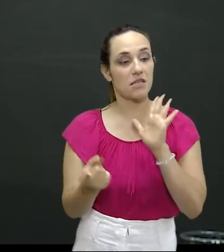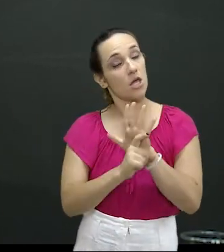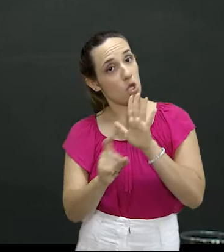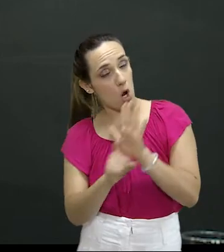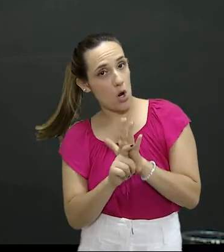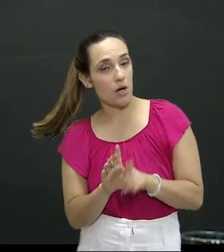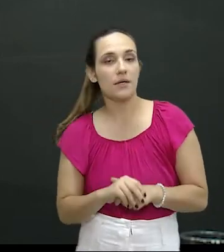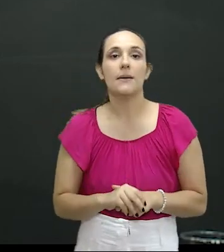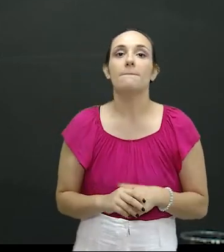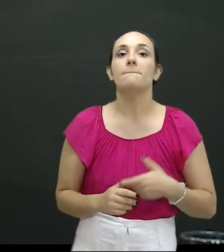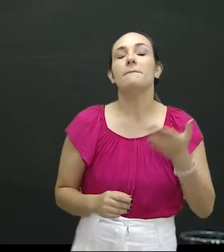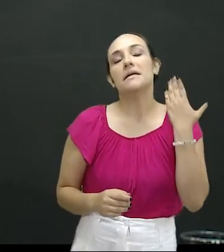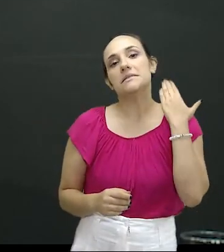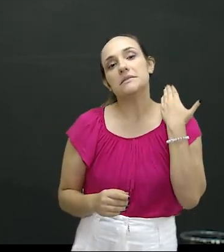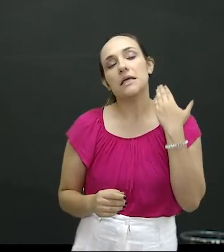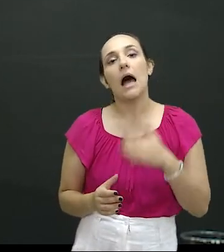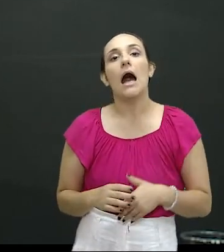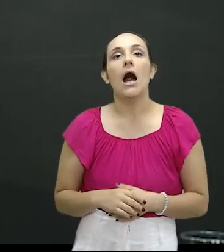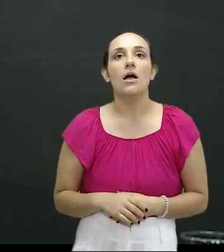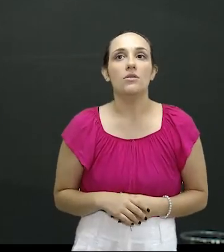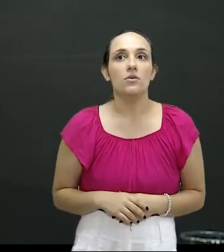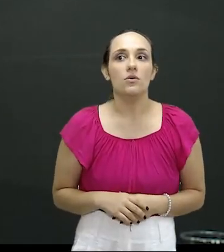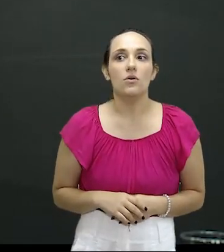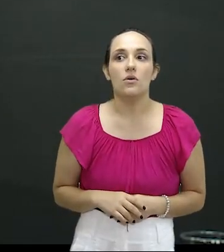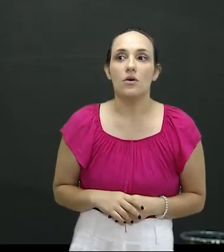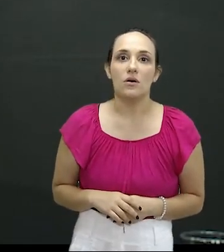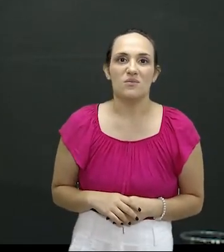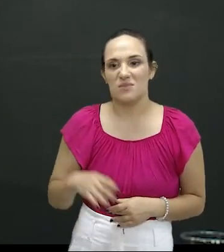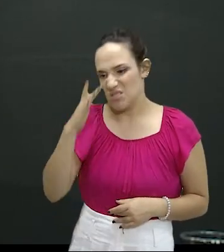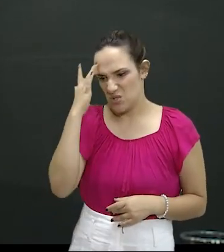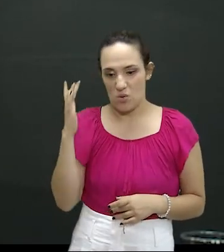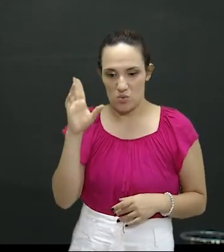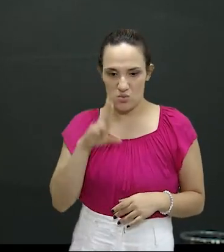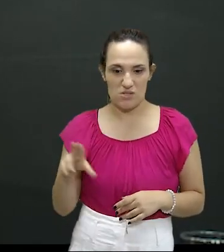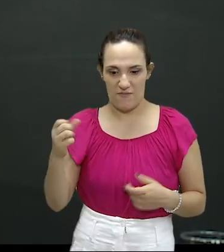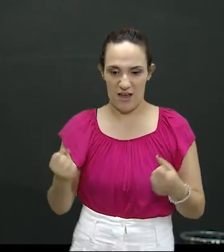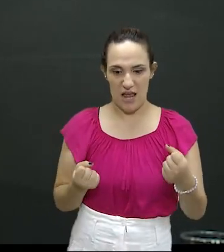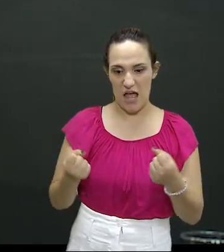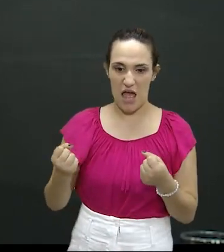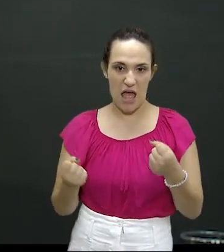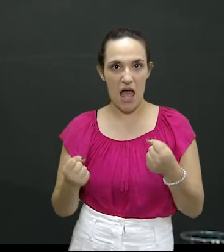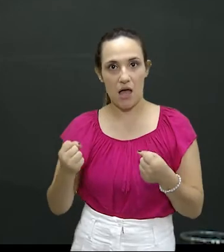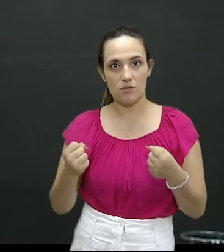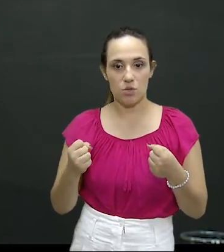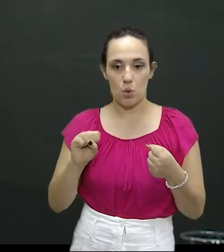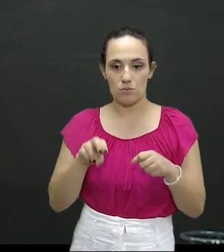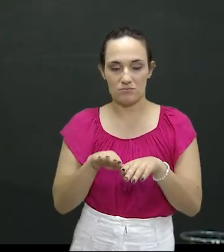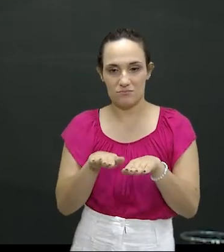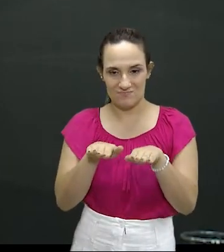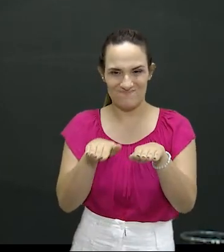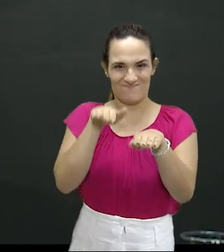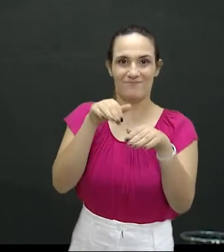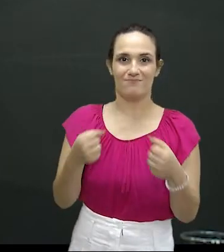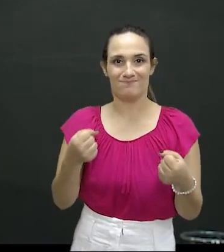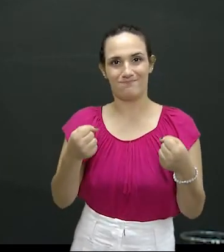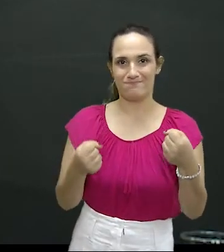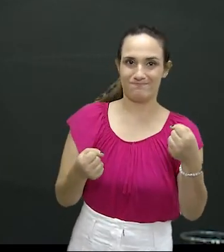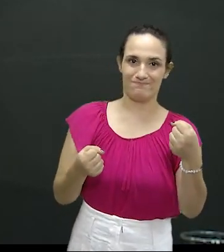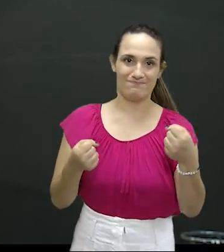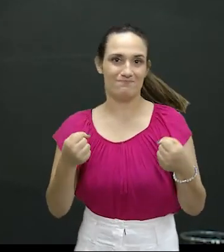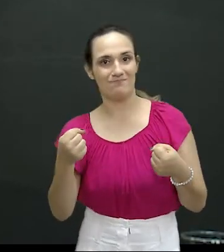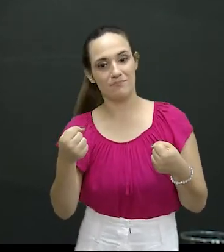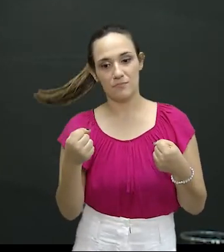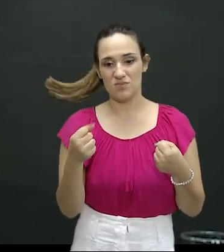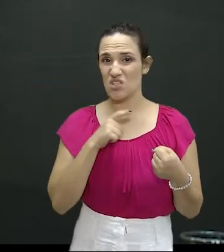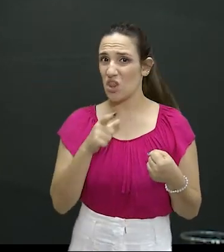era comum, eles lotavam uma caminhonete, carro roubado, sempre levavam ali para o Paraguai e voltavam com esses carros,